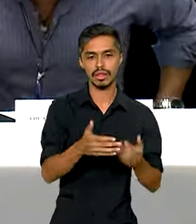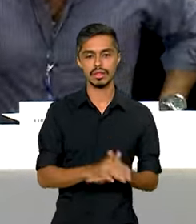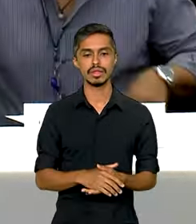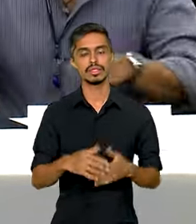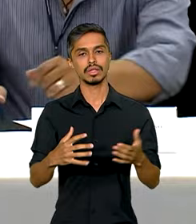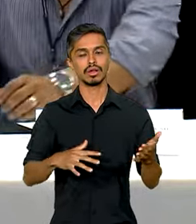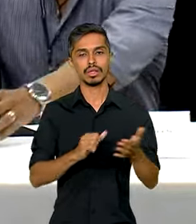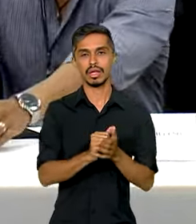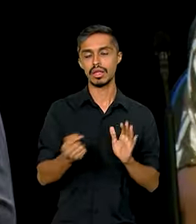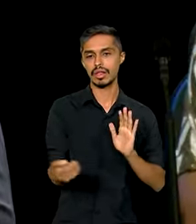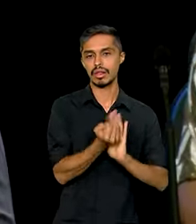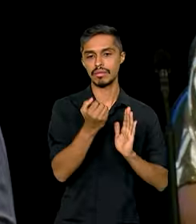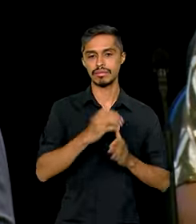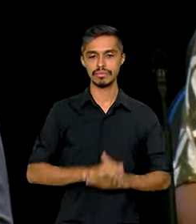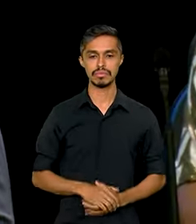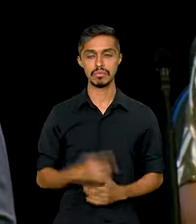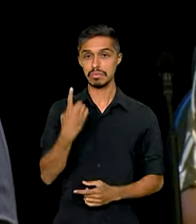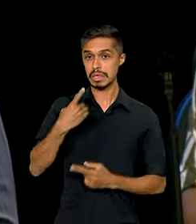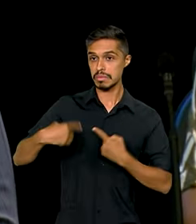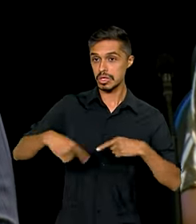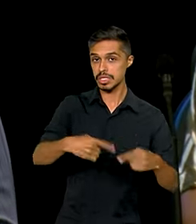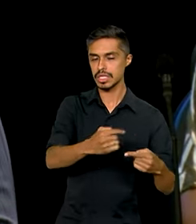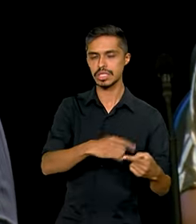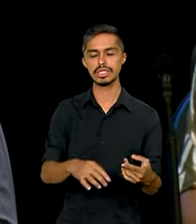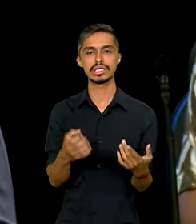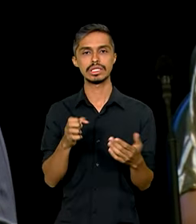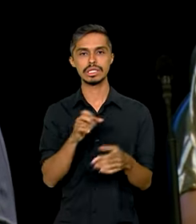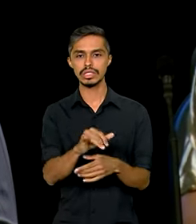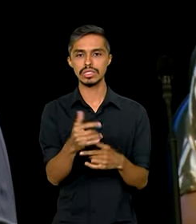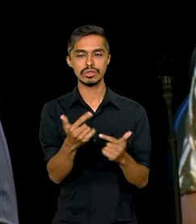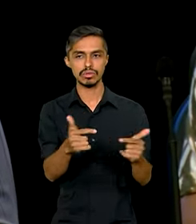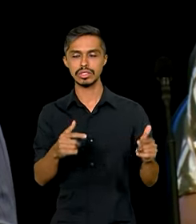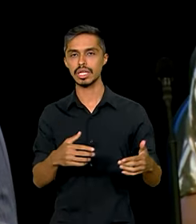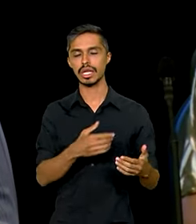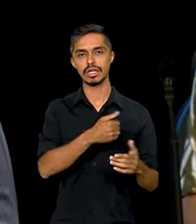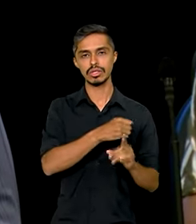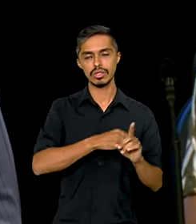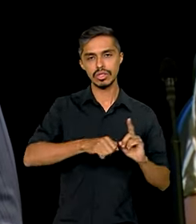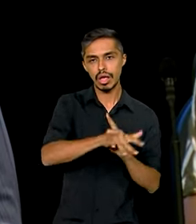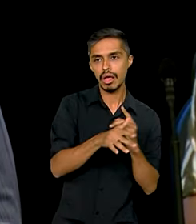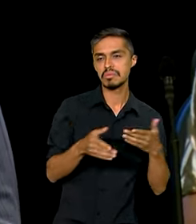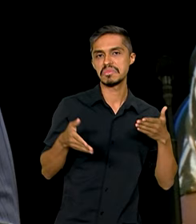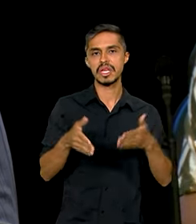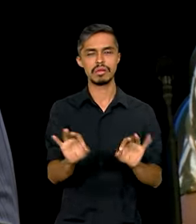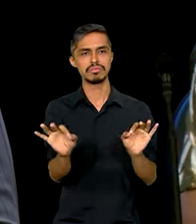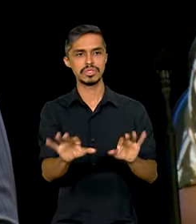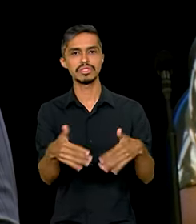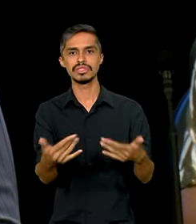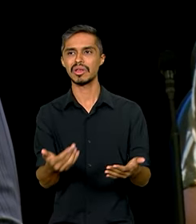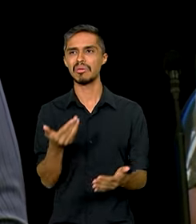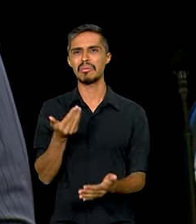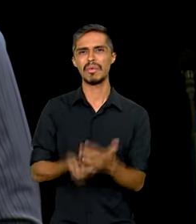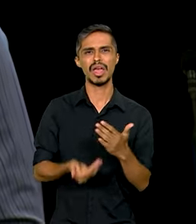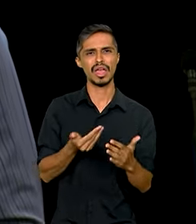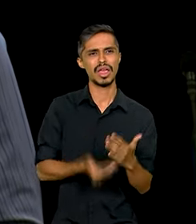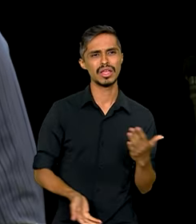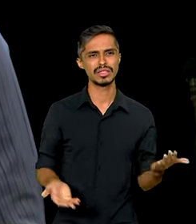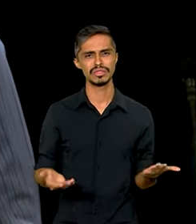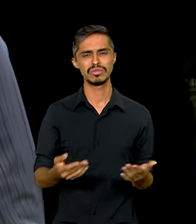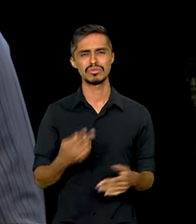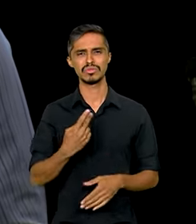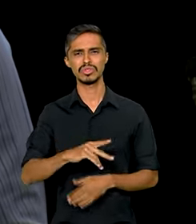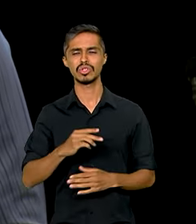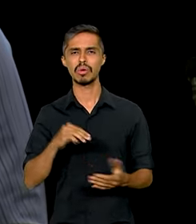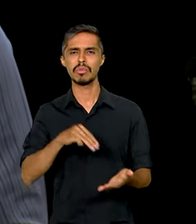classificação indicativa. Uma política pública sem a participação social, sem a sociedade civil, ela perde um pouco do